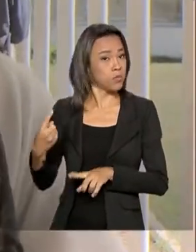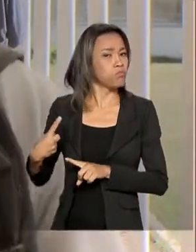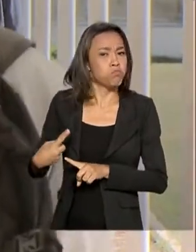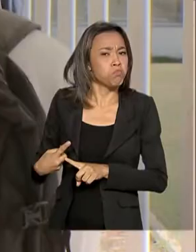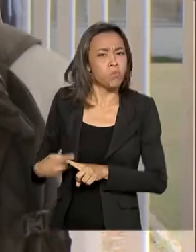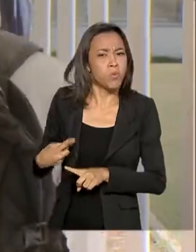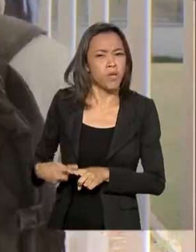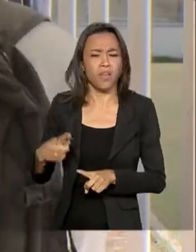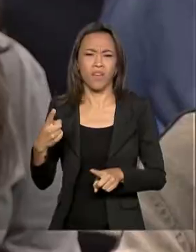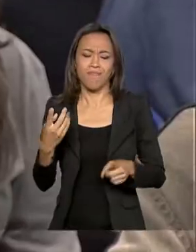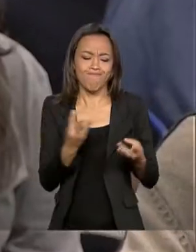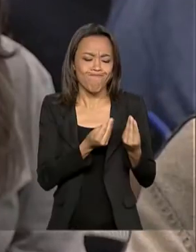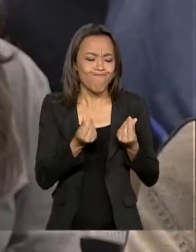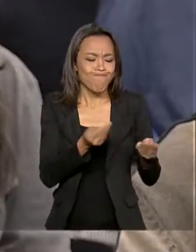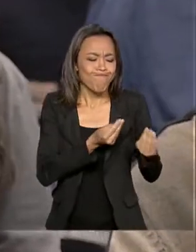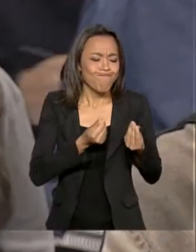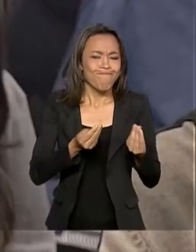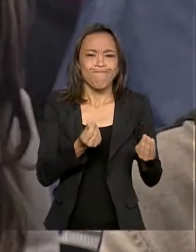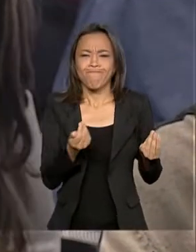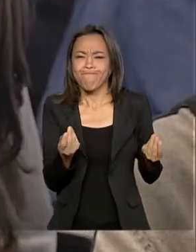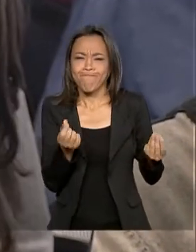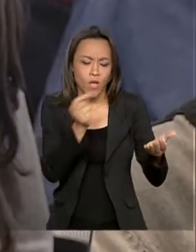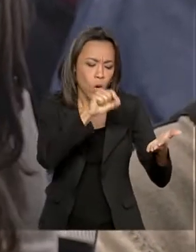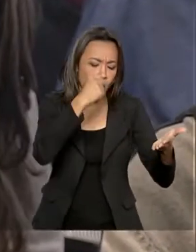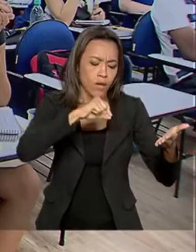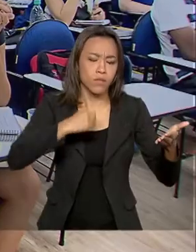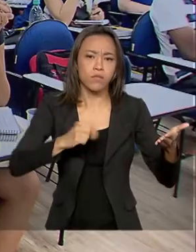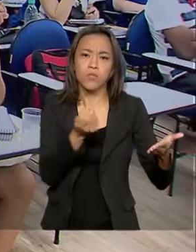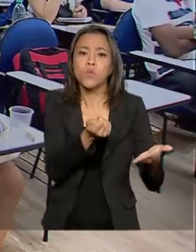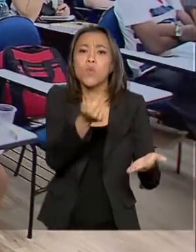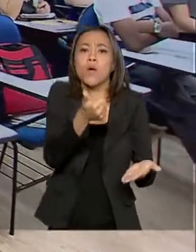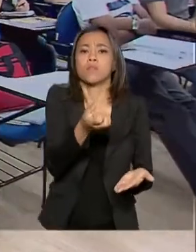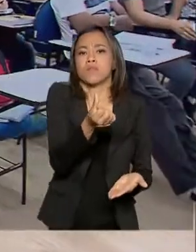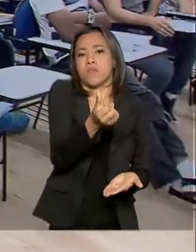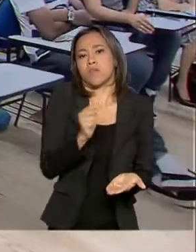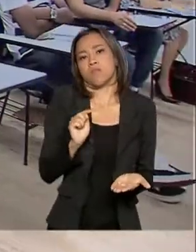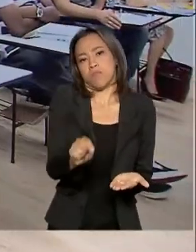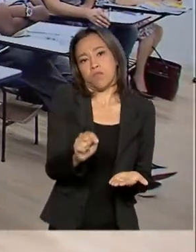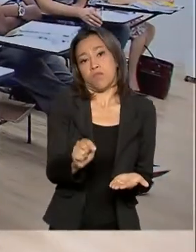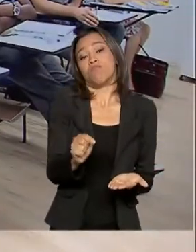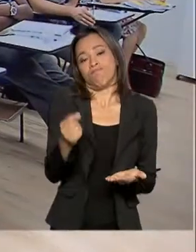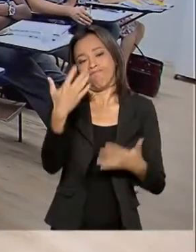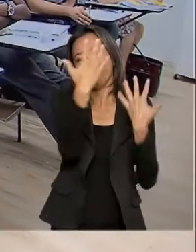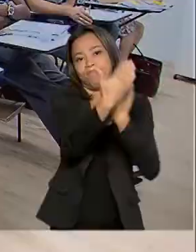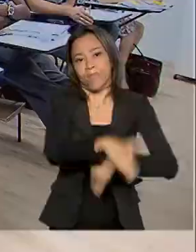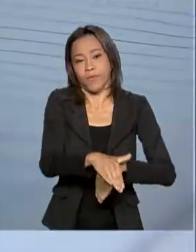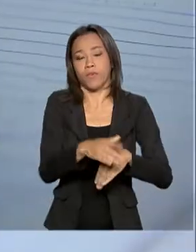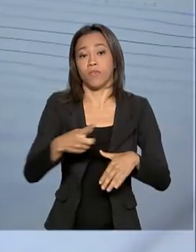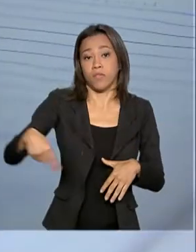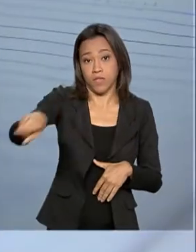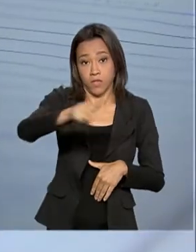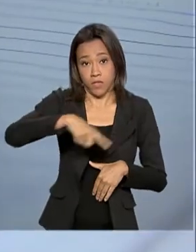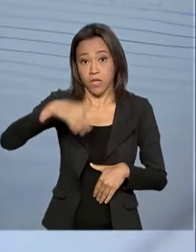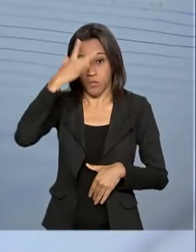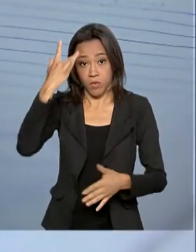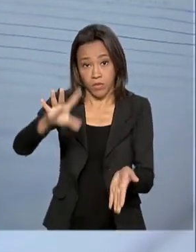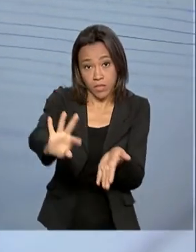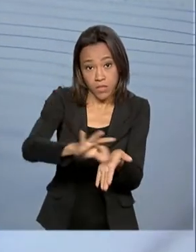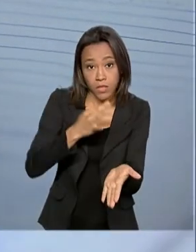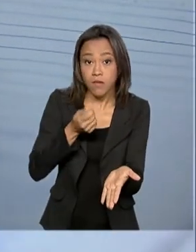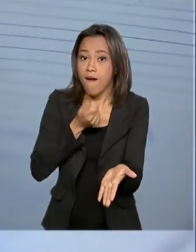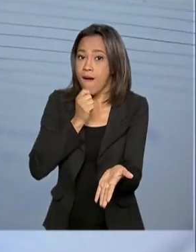de inconsistências na correção de quase 6 mil provas. Os candidatos inscritos no SISU, não